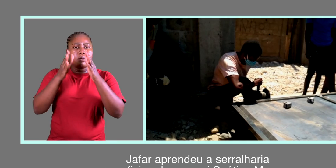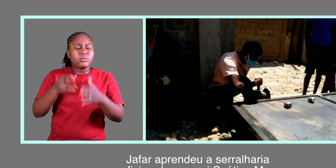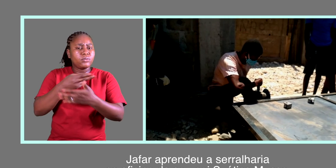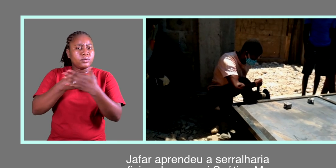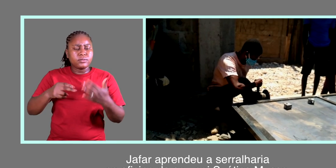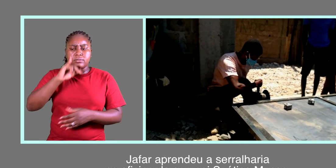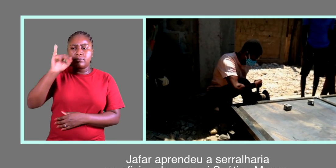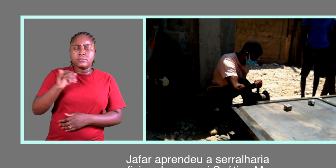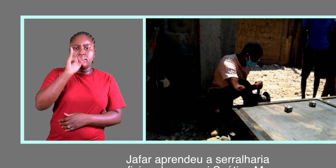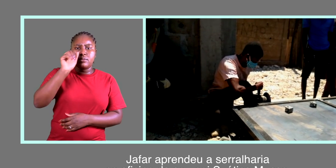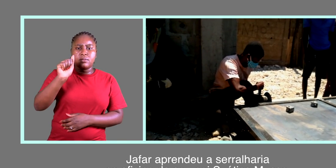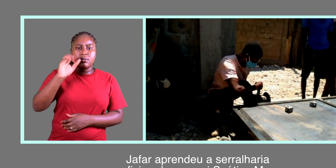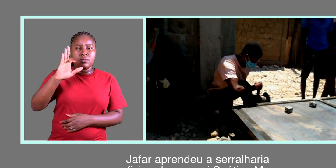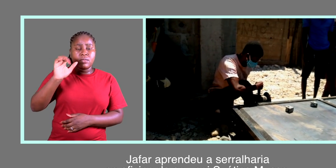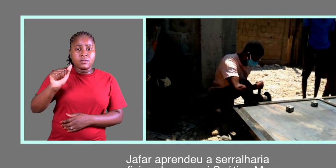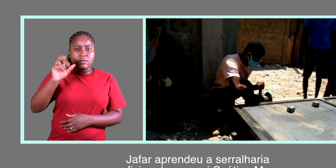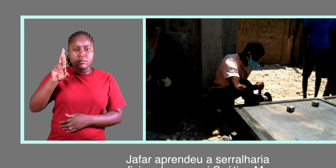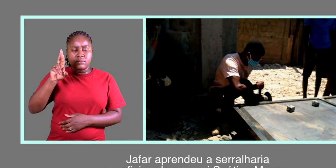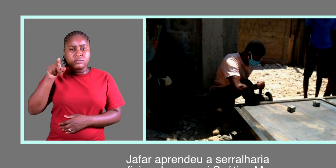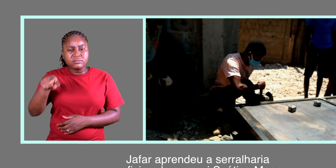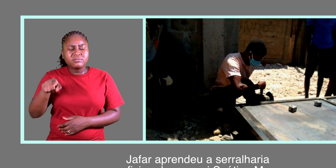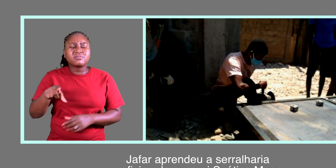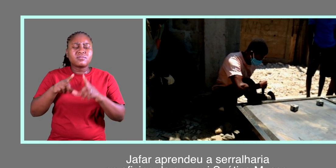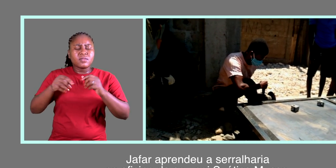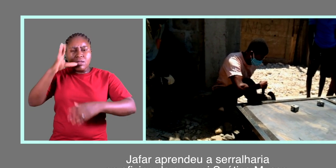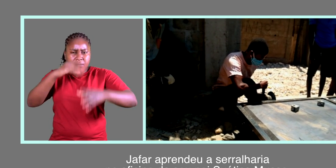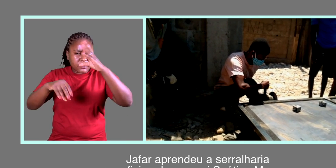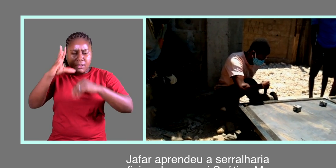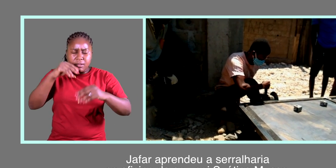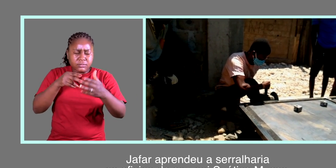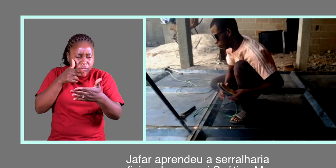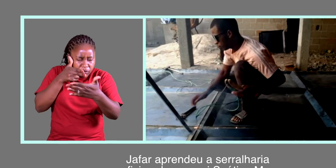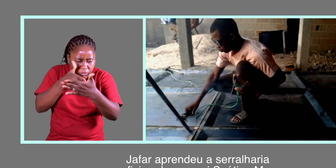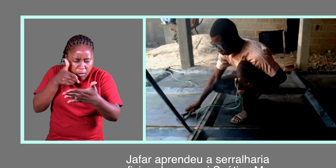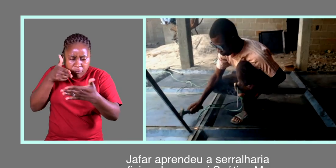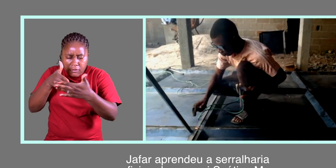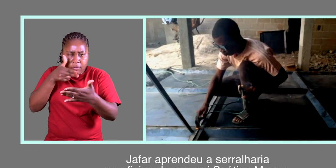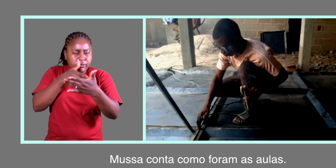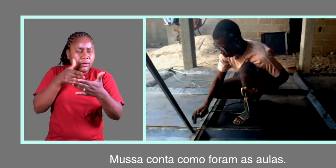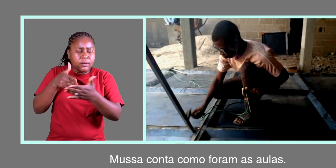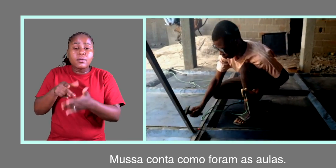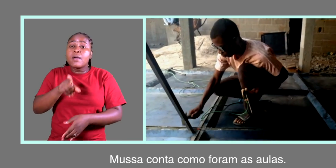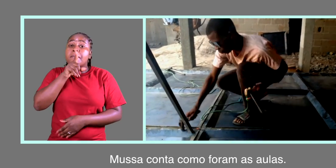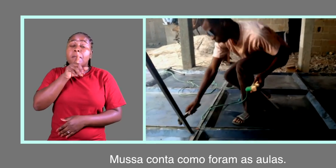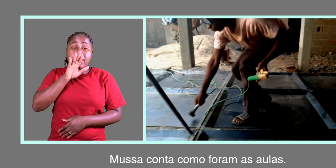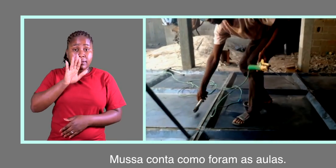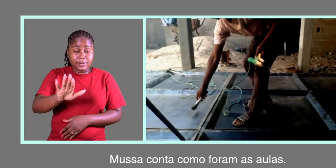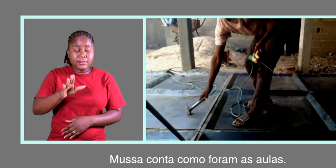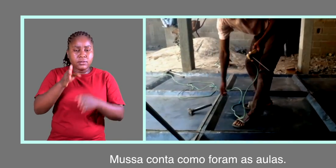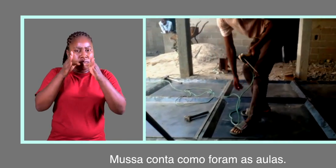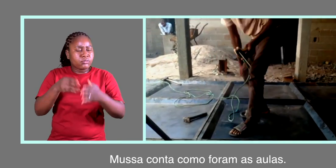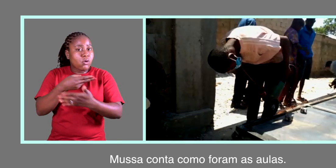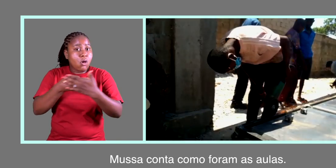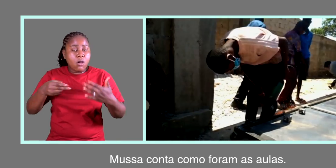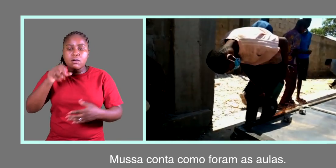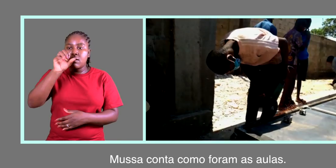Jafar aprendeu a serralharia na oficina de seu pai, Suatiko Moussa. Moussa